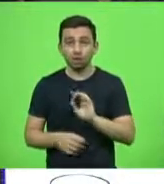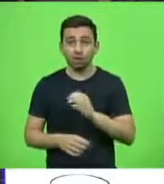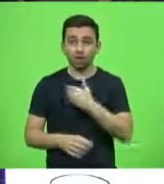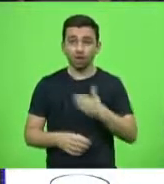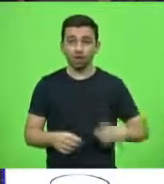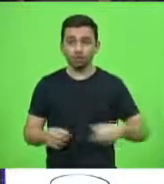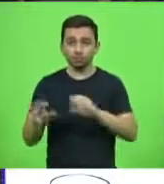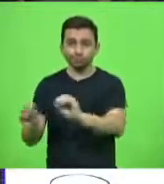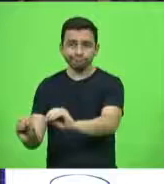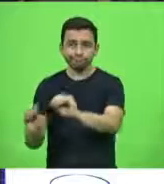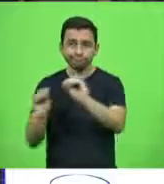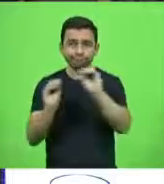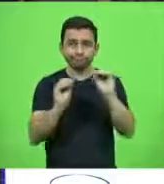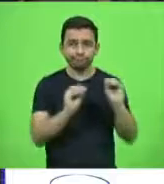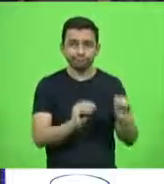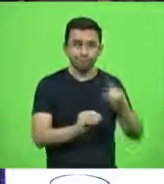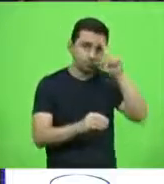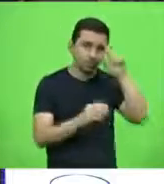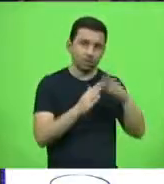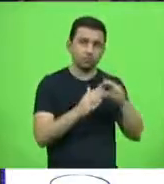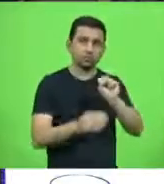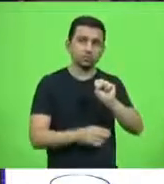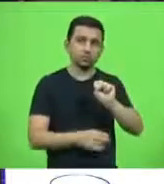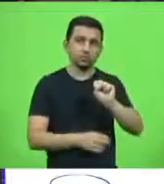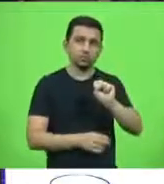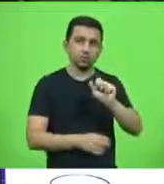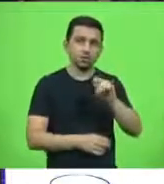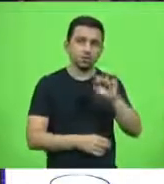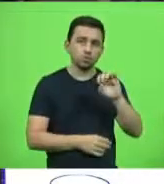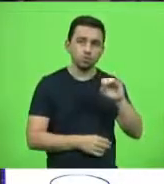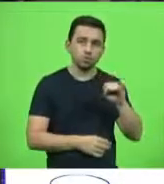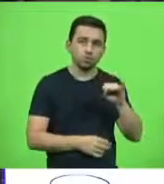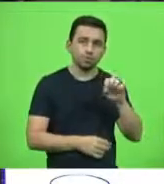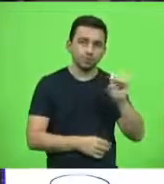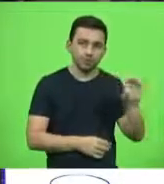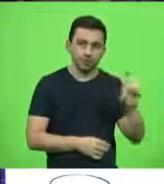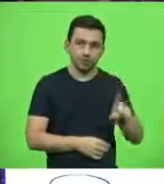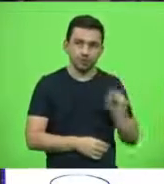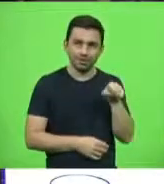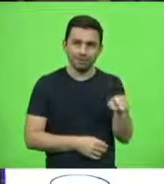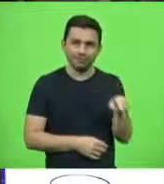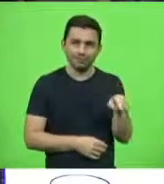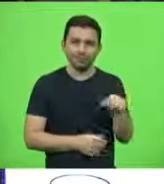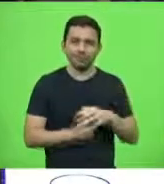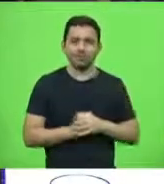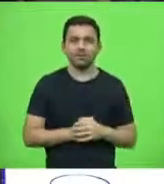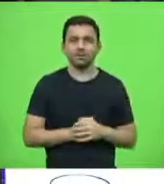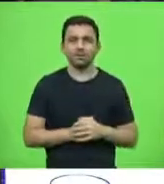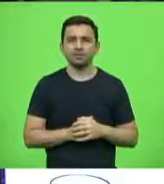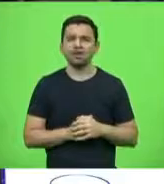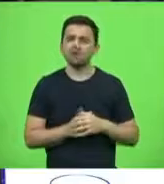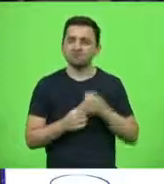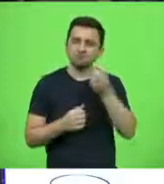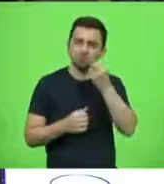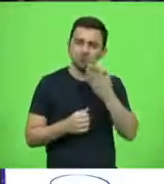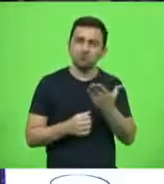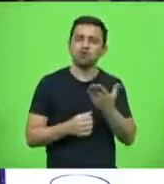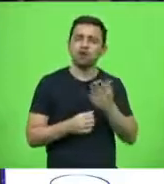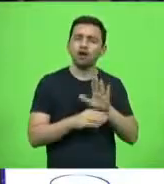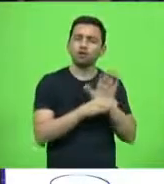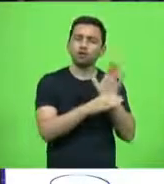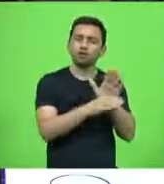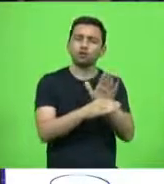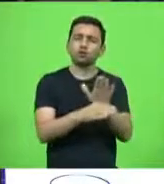equipamento para o Hospital de São José. Ótimo, está tudo certo. Vai contribuir para que outras pessoas possam